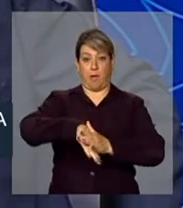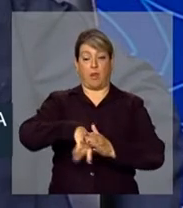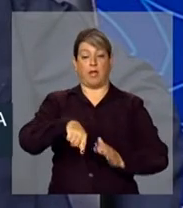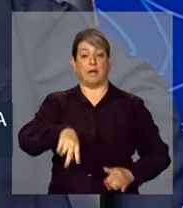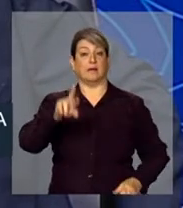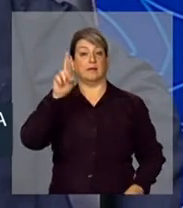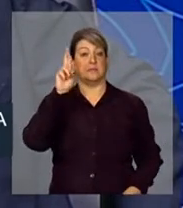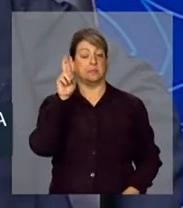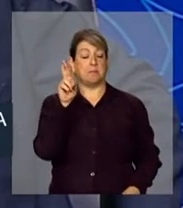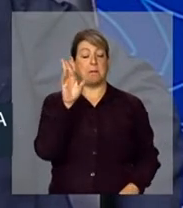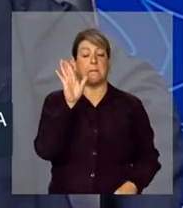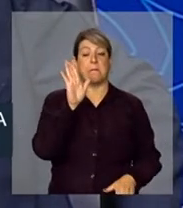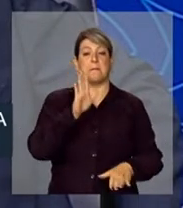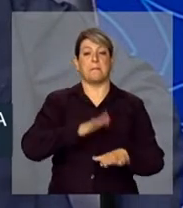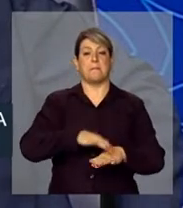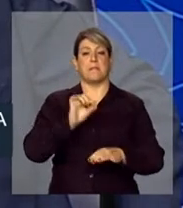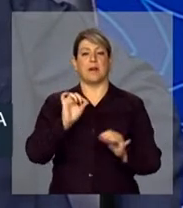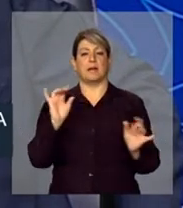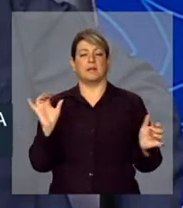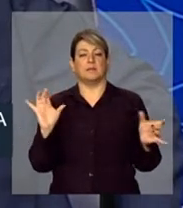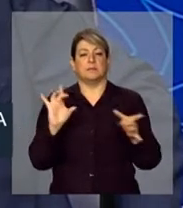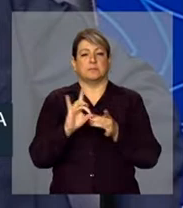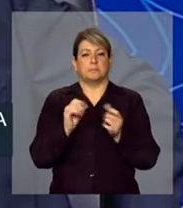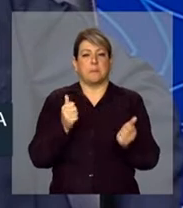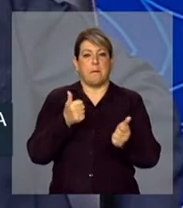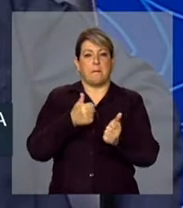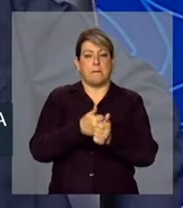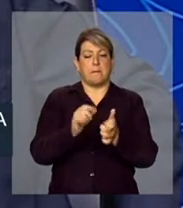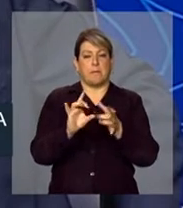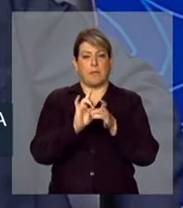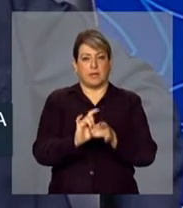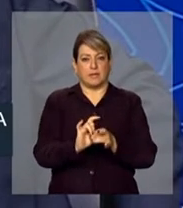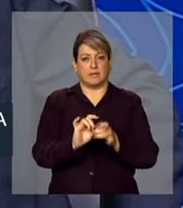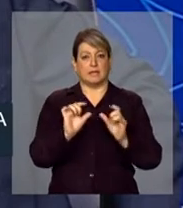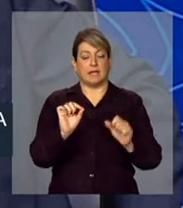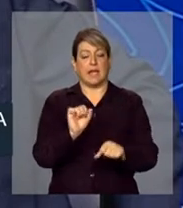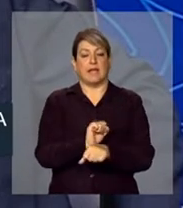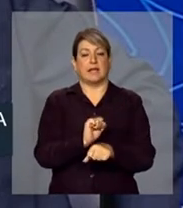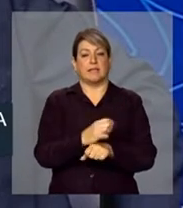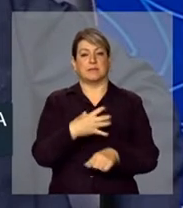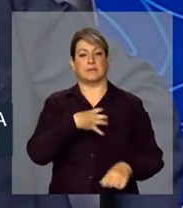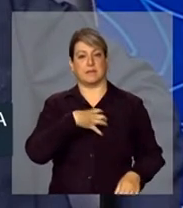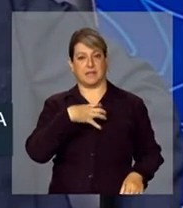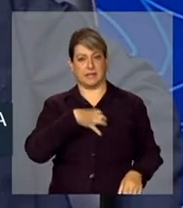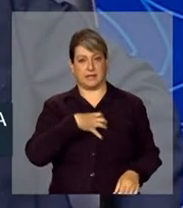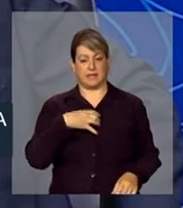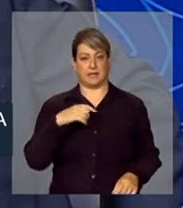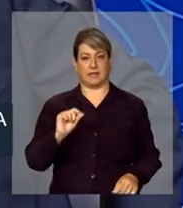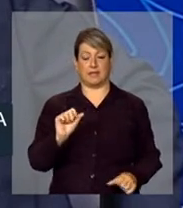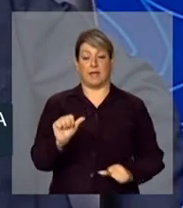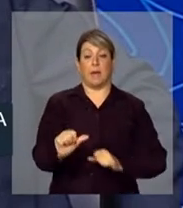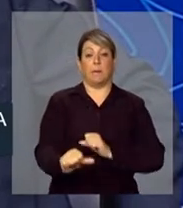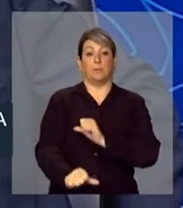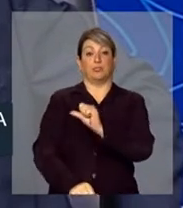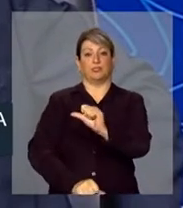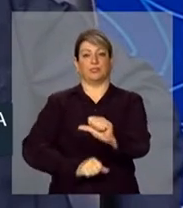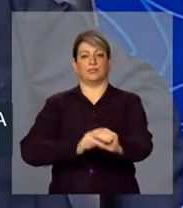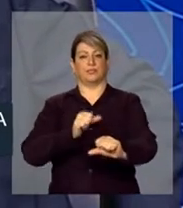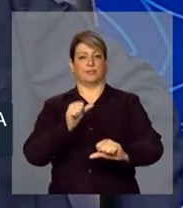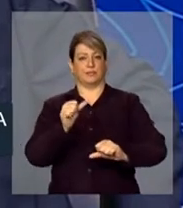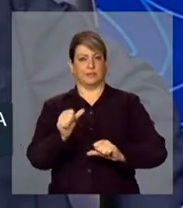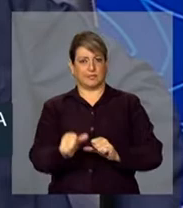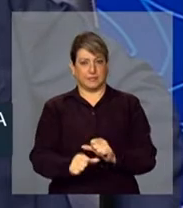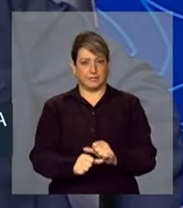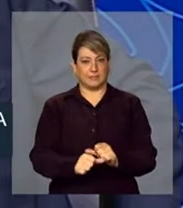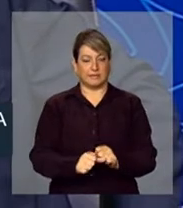representação mais próxima da esperança, da transformação, da